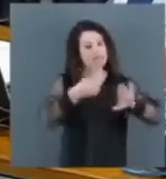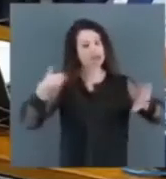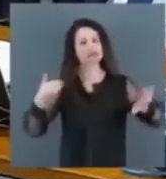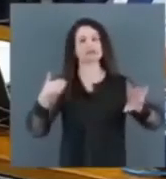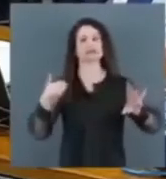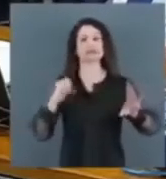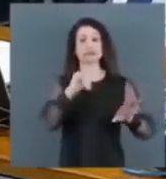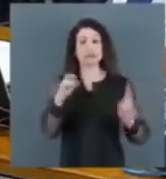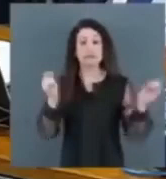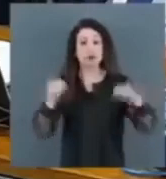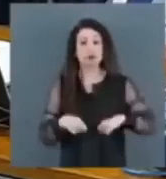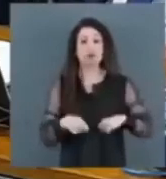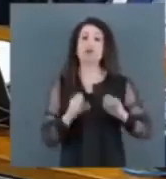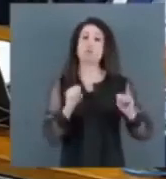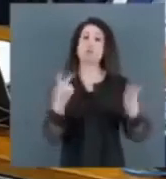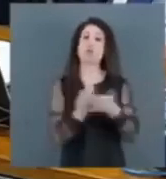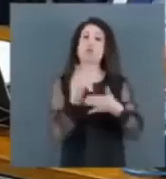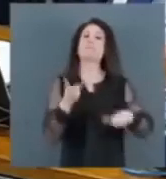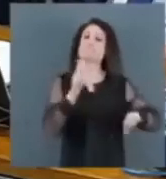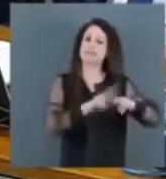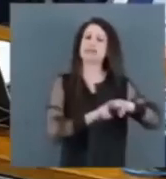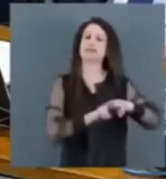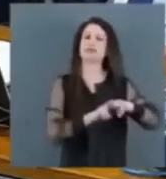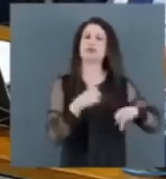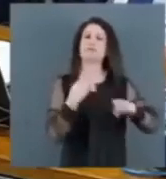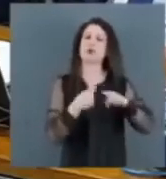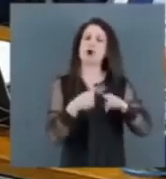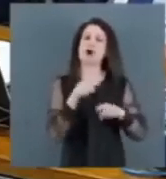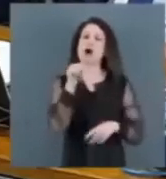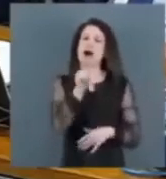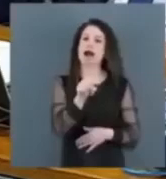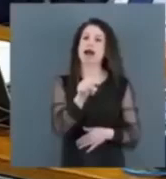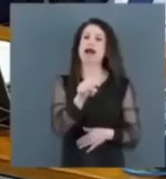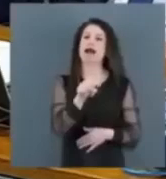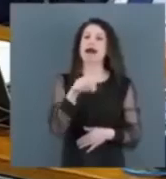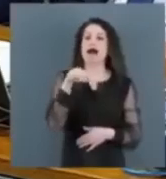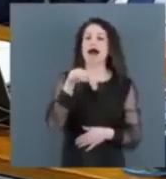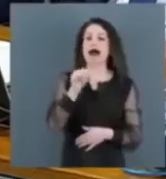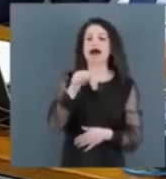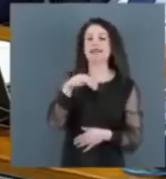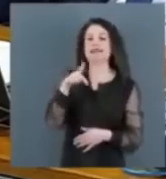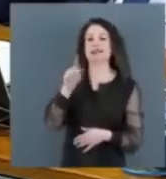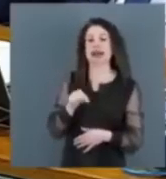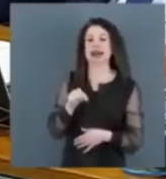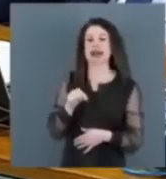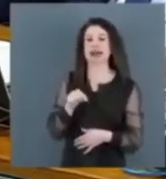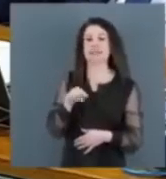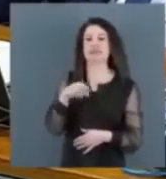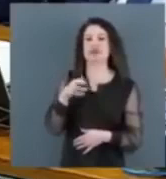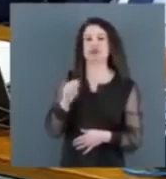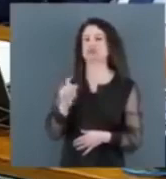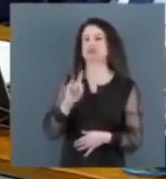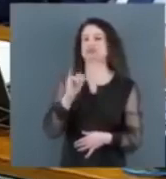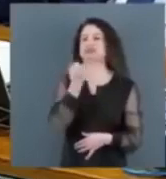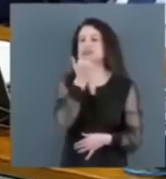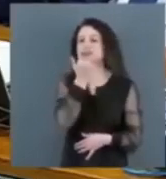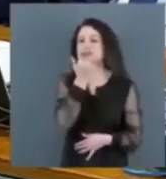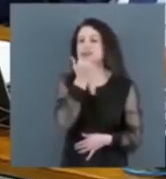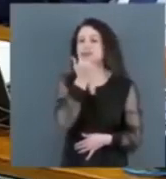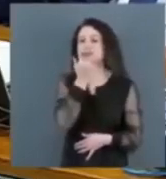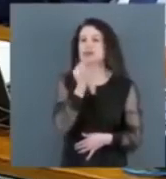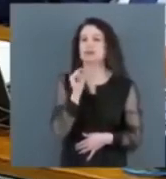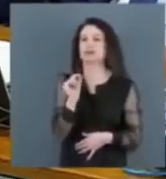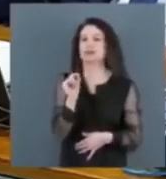se possível, até preso, como foi o ministro André Mendonça. André Mendonça, não. o